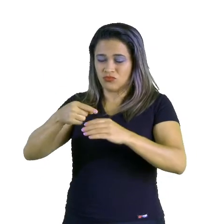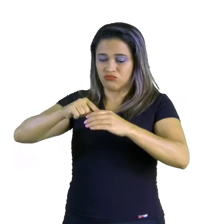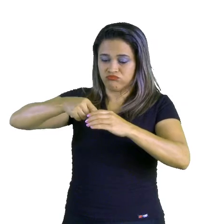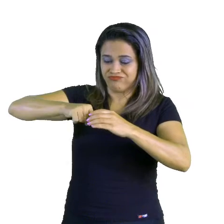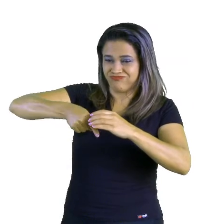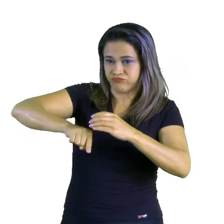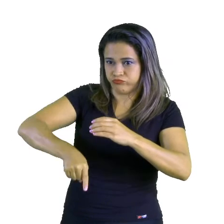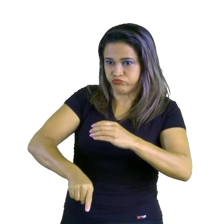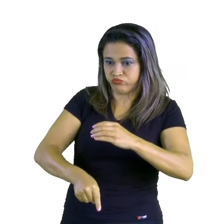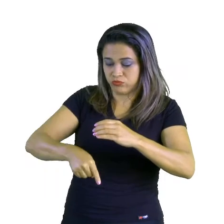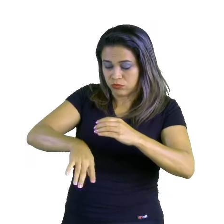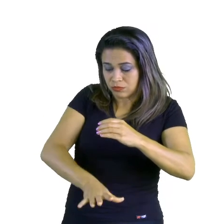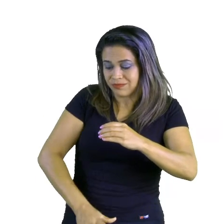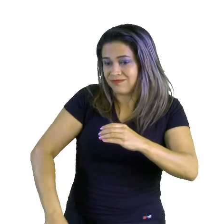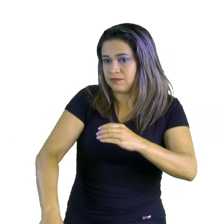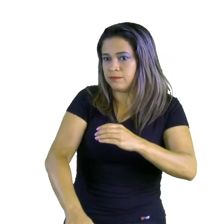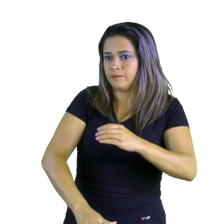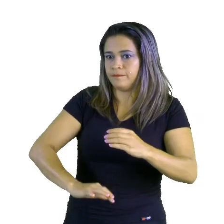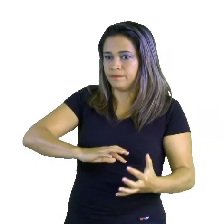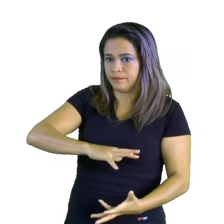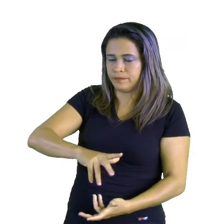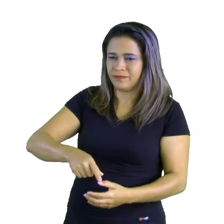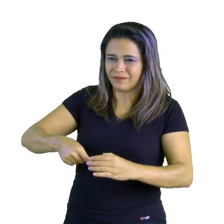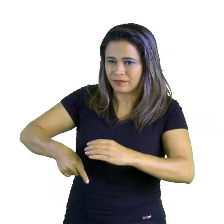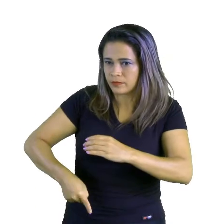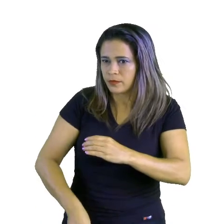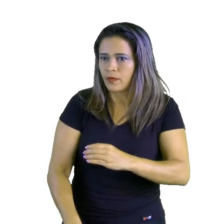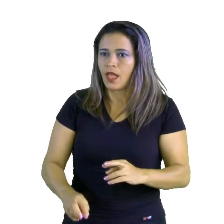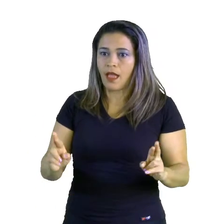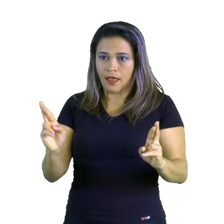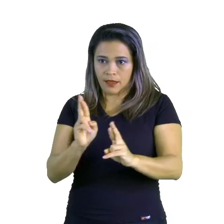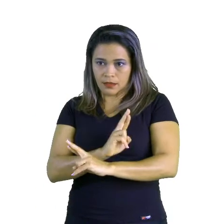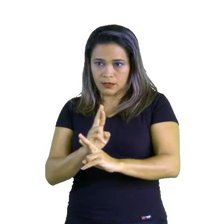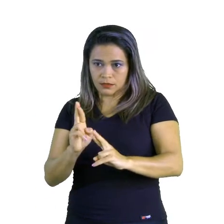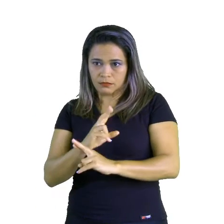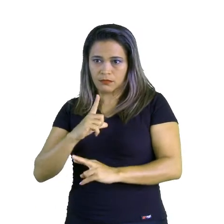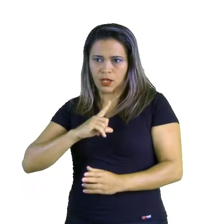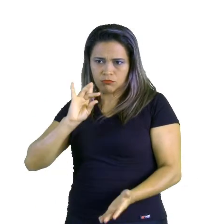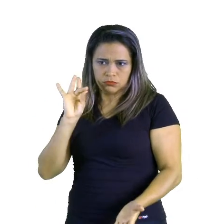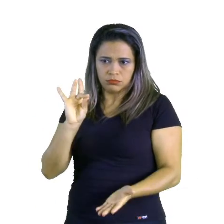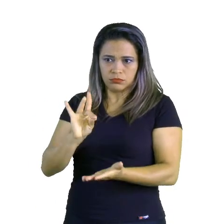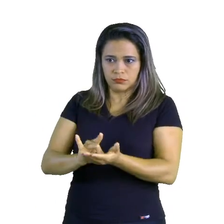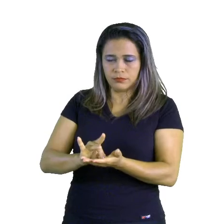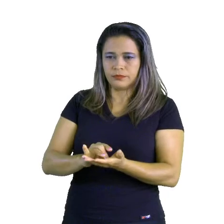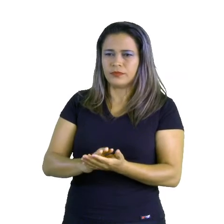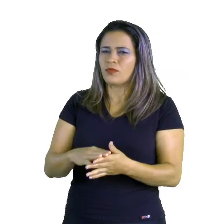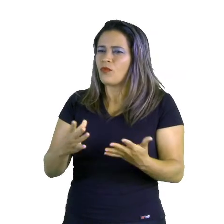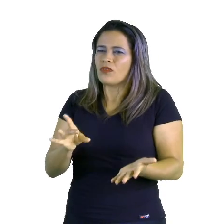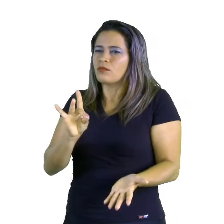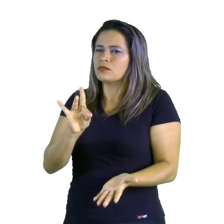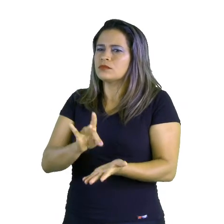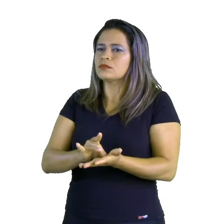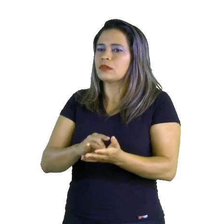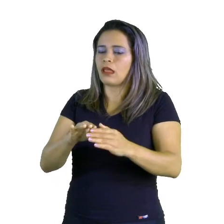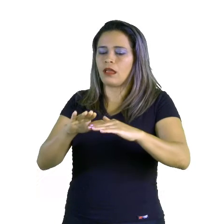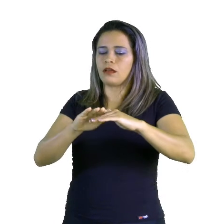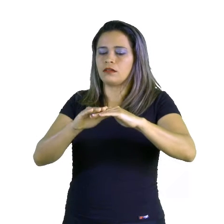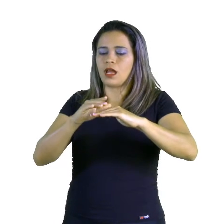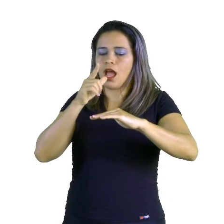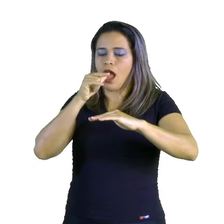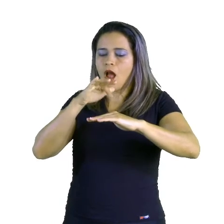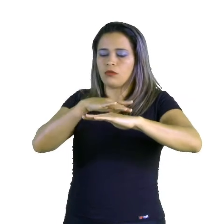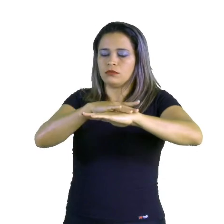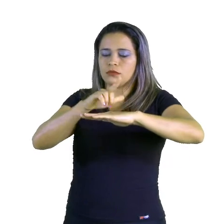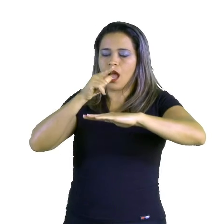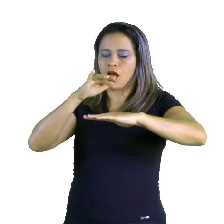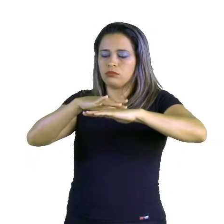dois tipos de depressões diferentes. Depressão relativa e depressão absoluta. Depressão absoluta é toda aquela que fica abaixo do nível do mar.